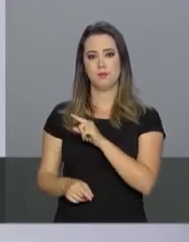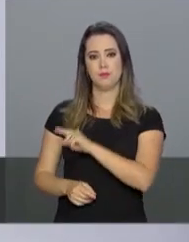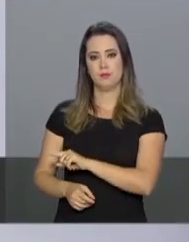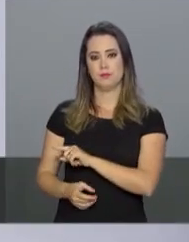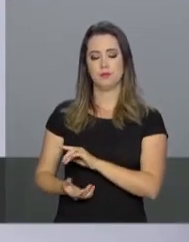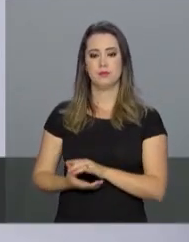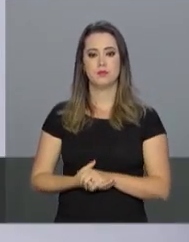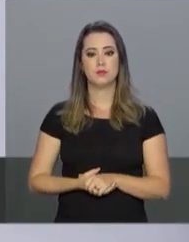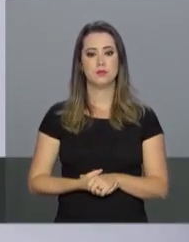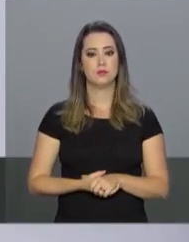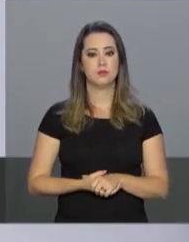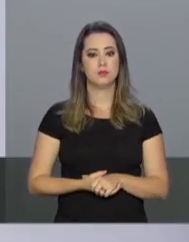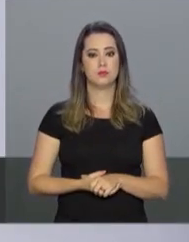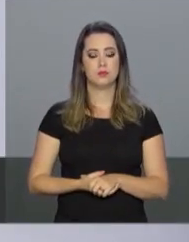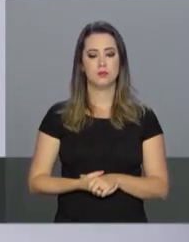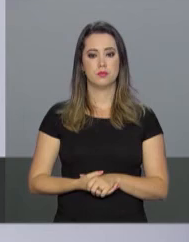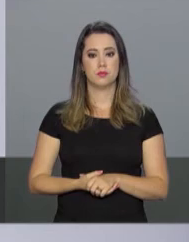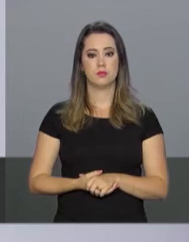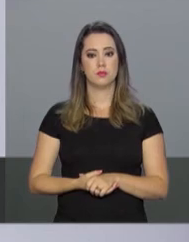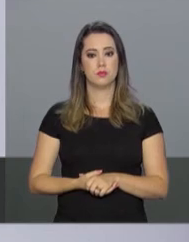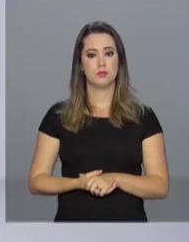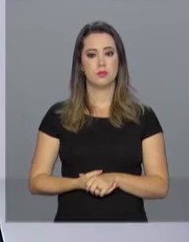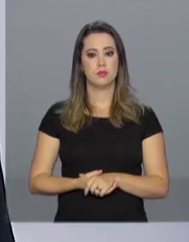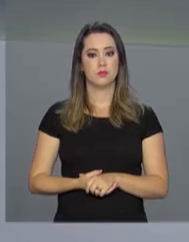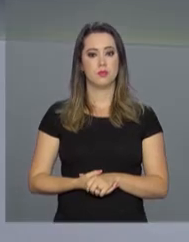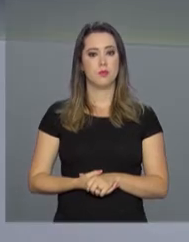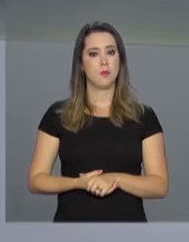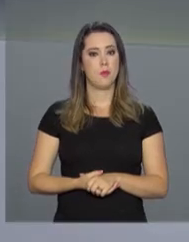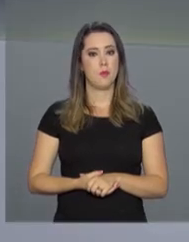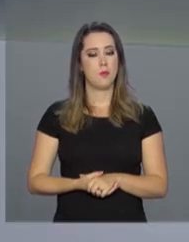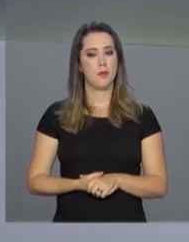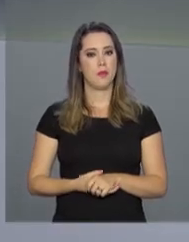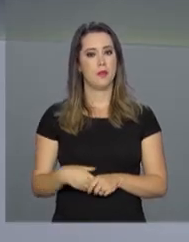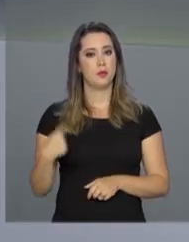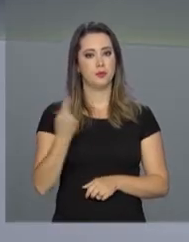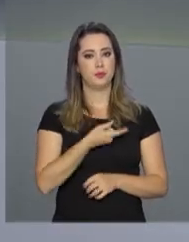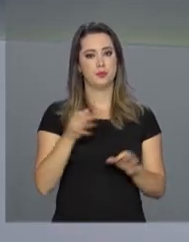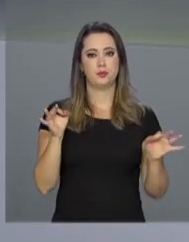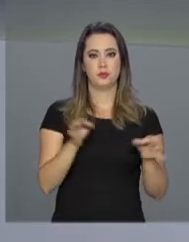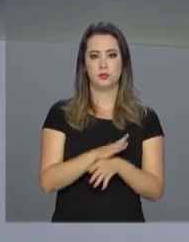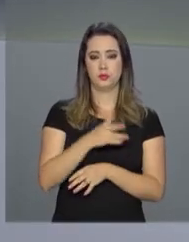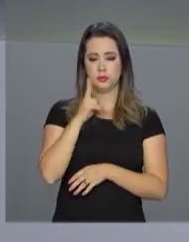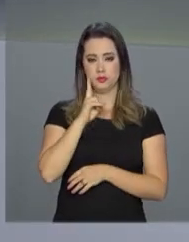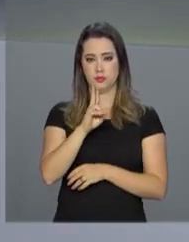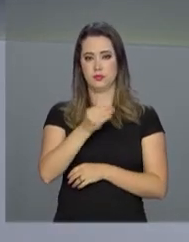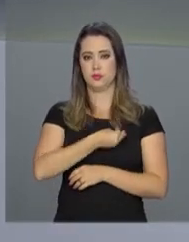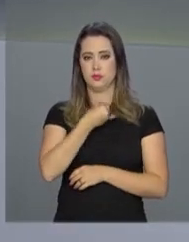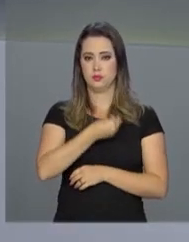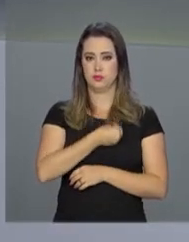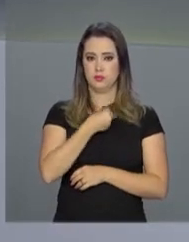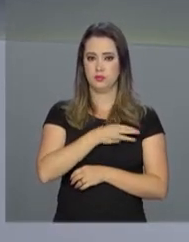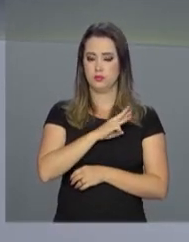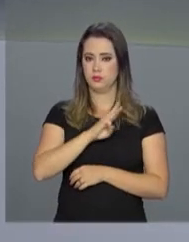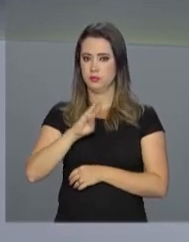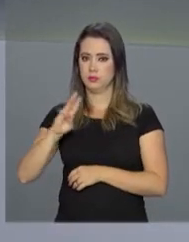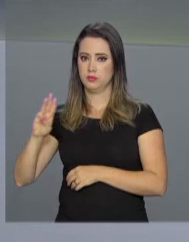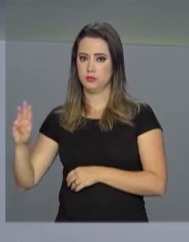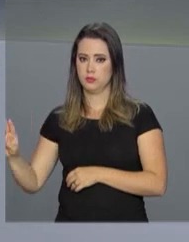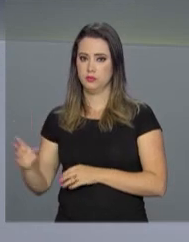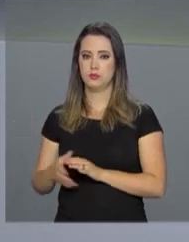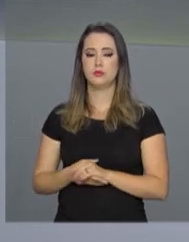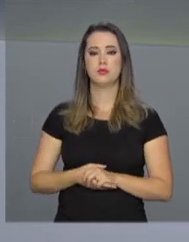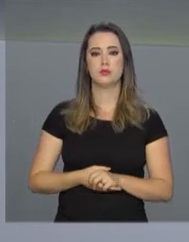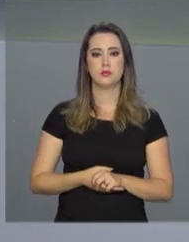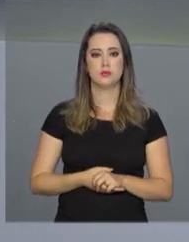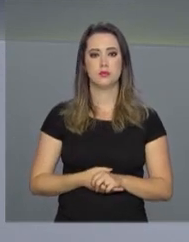Veadeiros está no site do ICMBio. Nós ficamos por aqui. Você acompanha a programação ao vivo pelo site